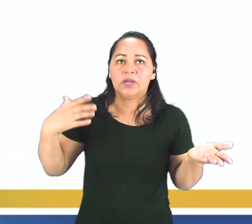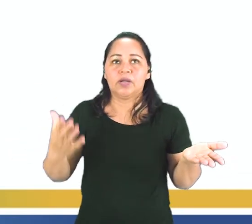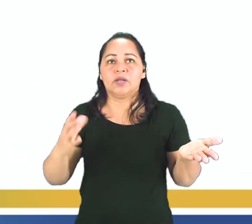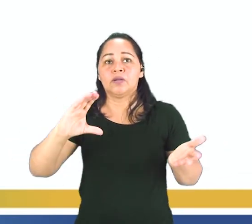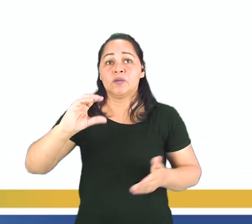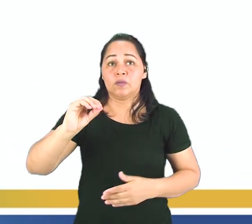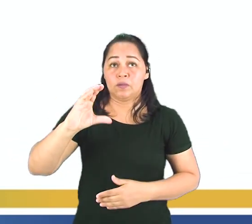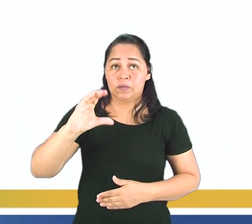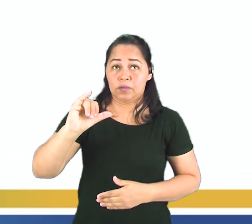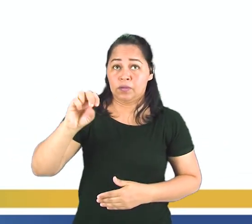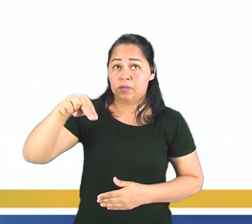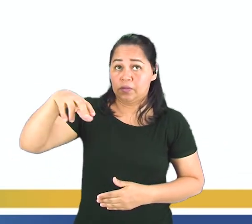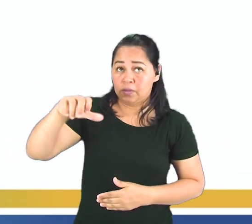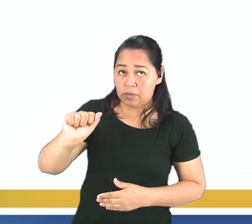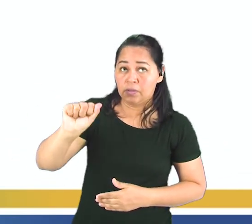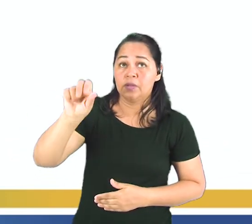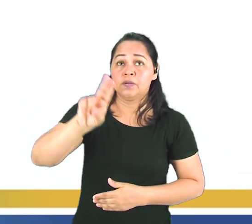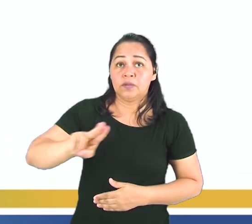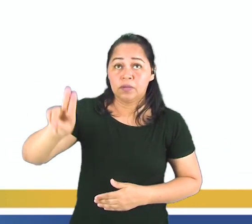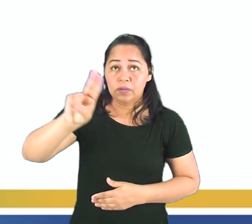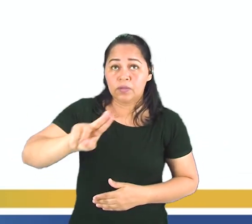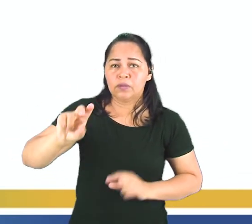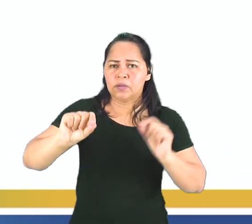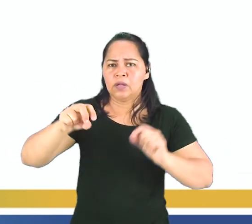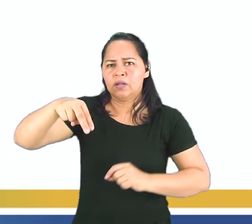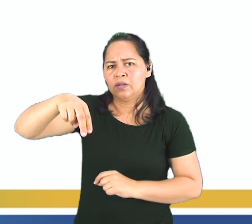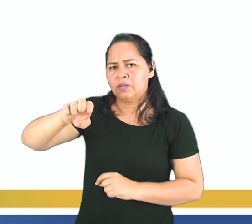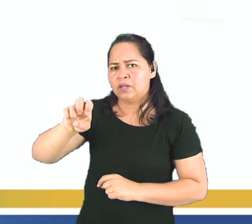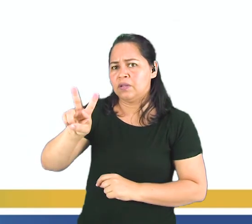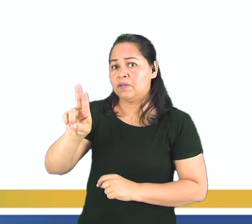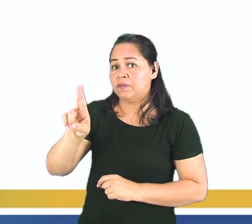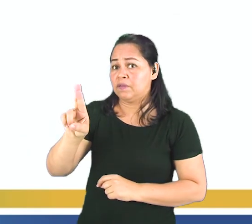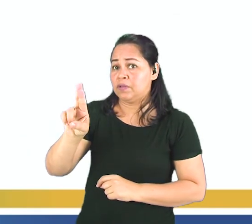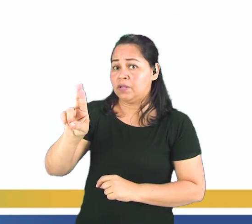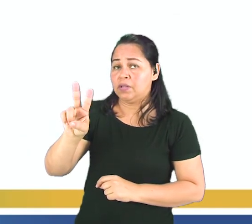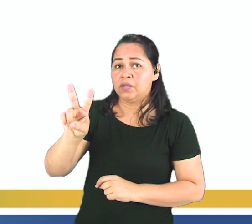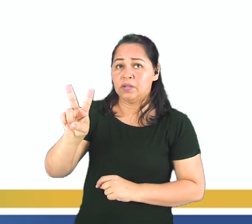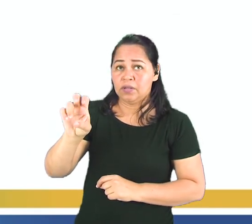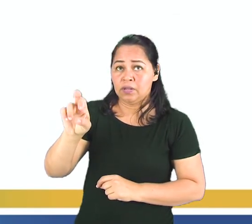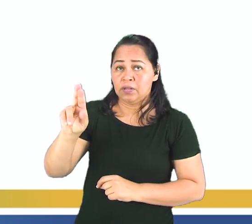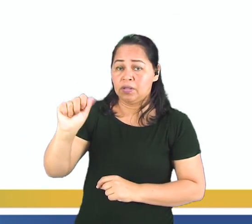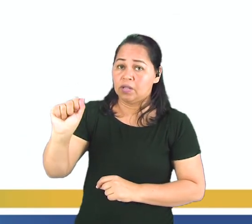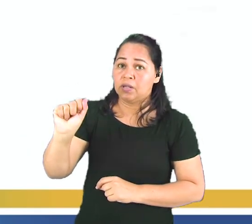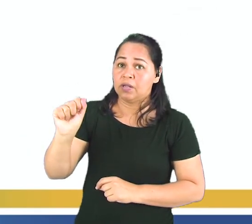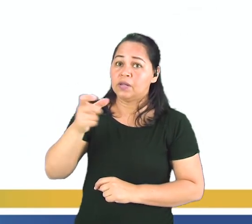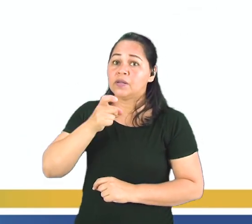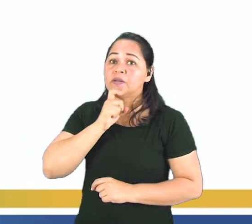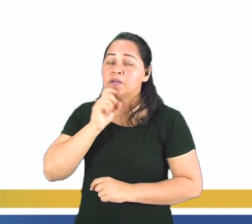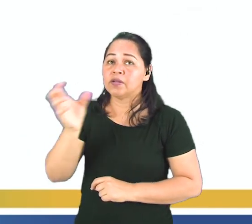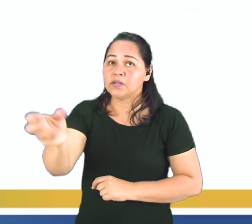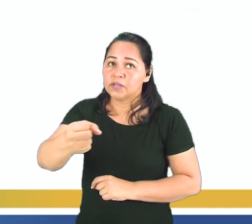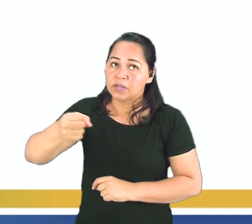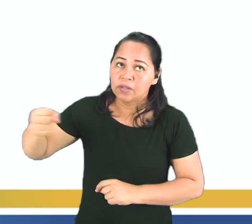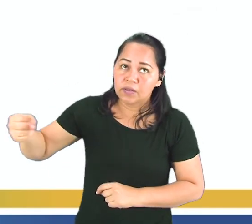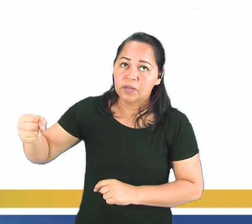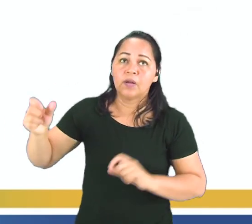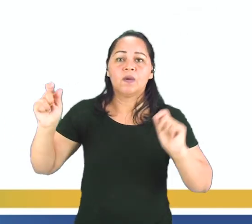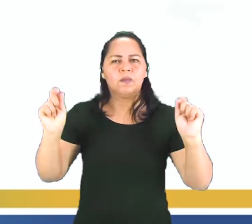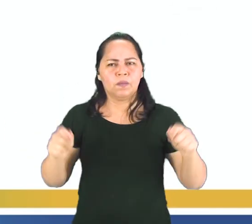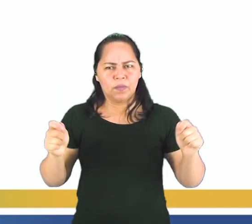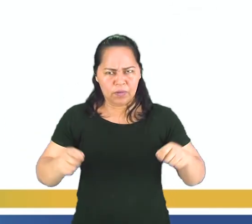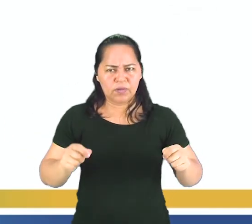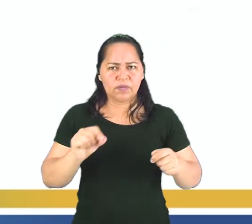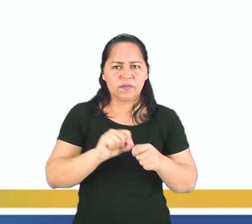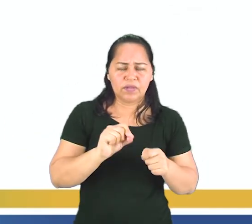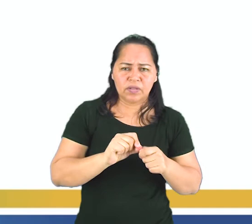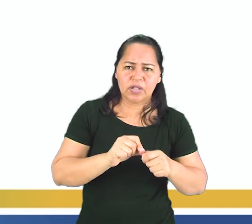a nevera? Não. A nevera é a nossa geladeira. Certo? Posso fazer comida no salão? Você faz comida